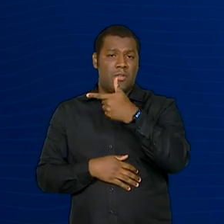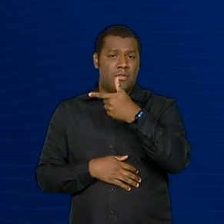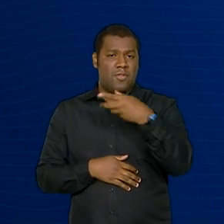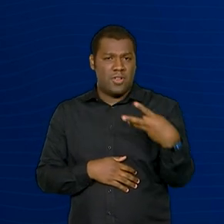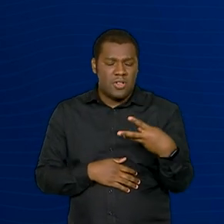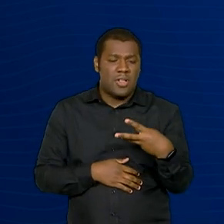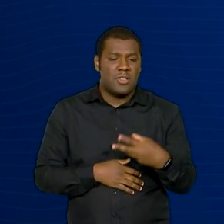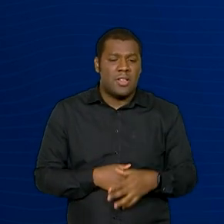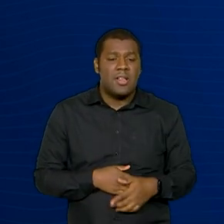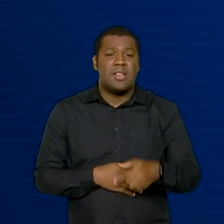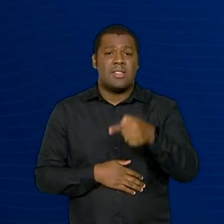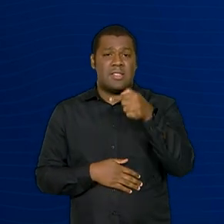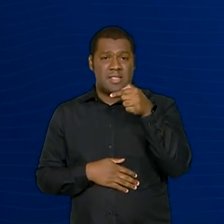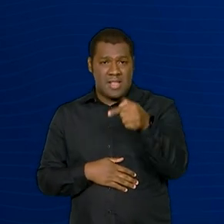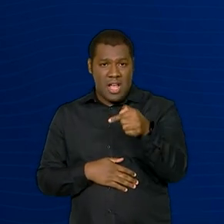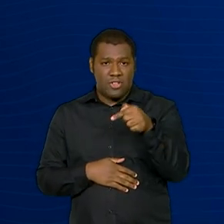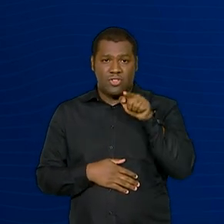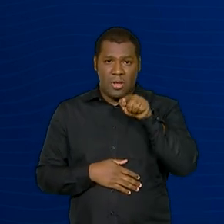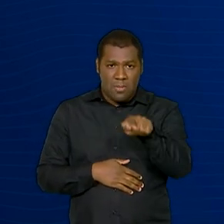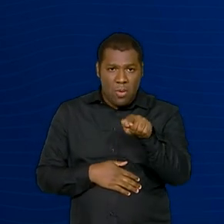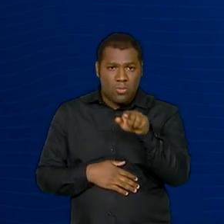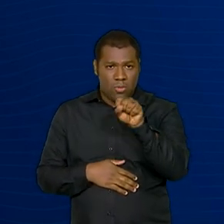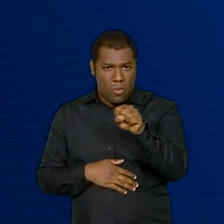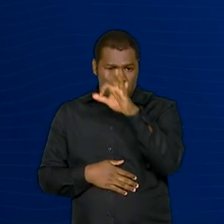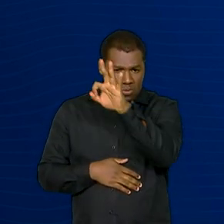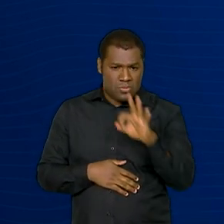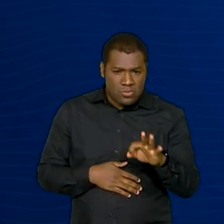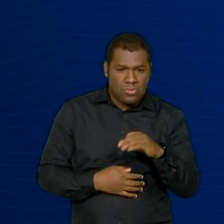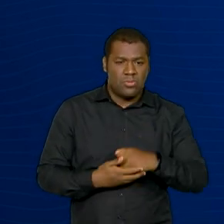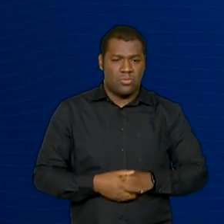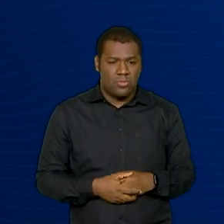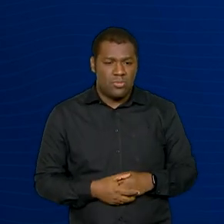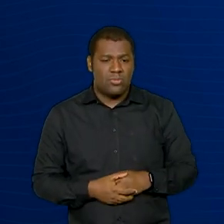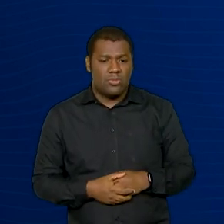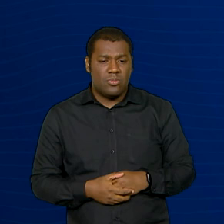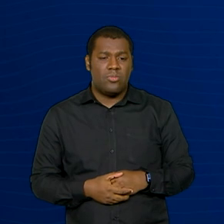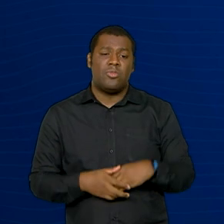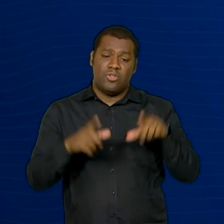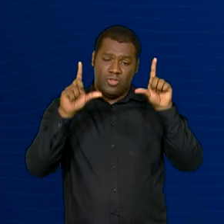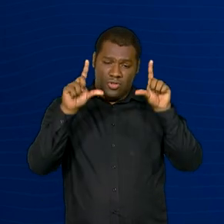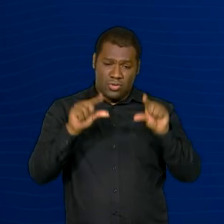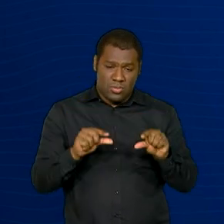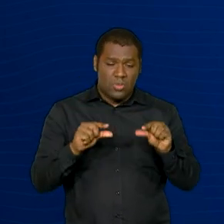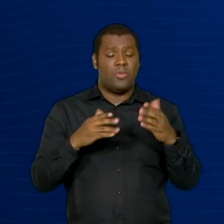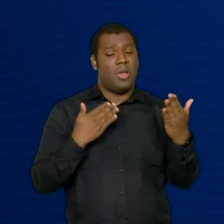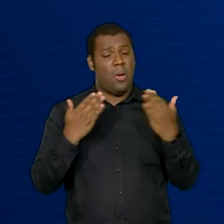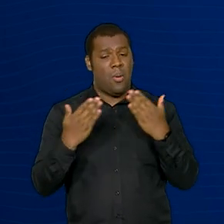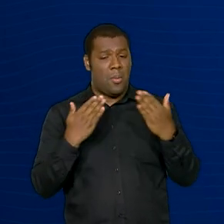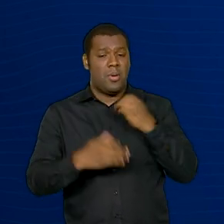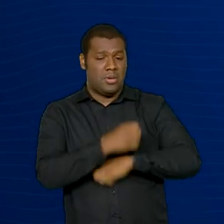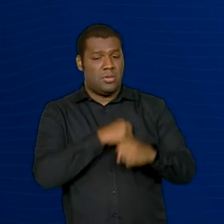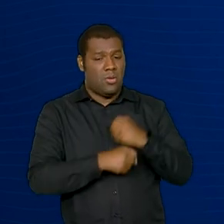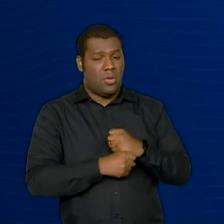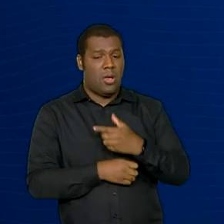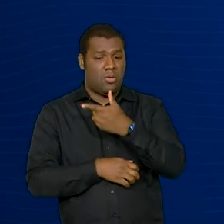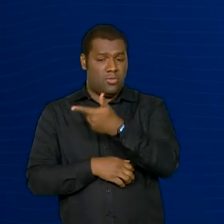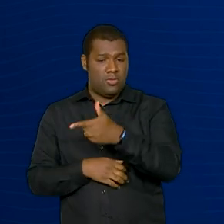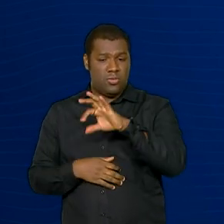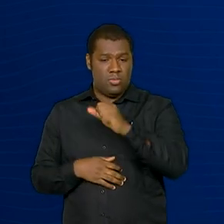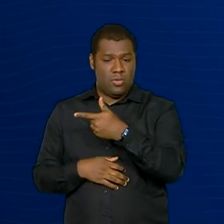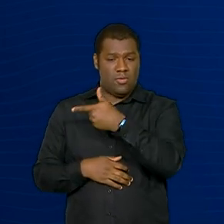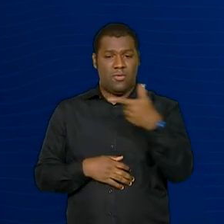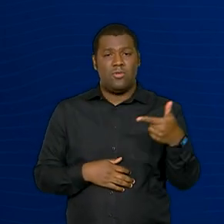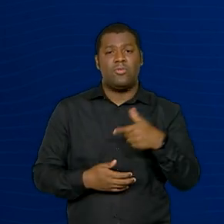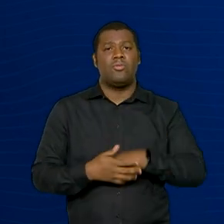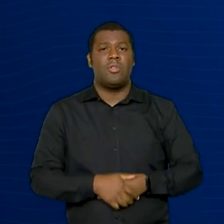,8%, queda de 1,8 ponto percentual em relação ao ano anterior. Das